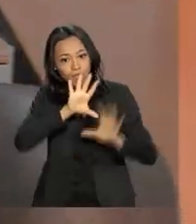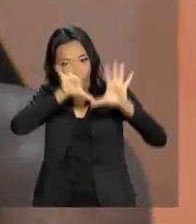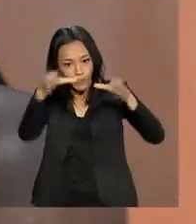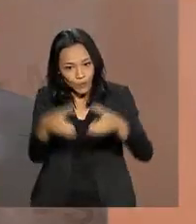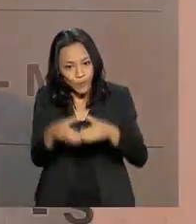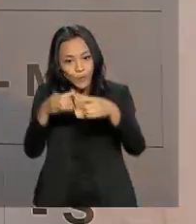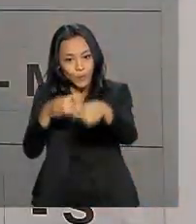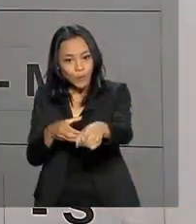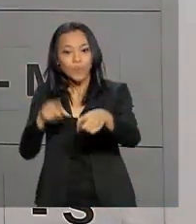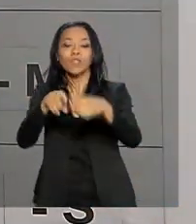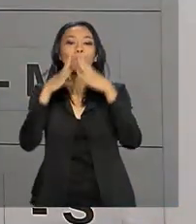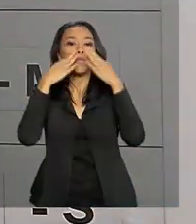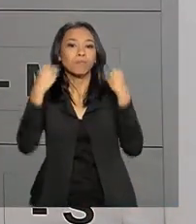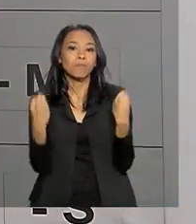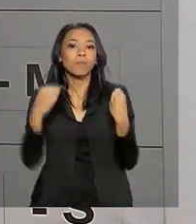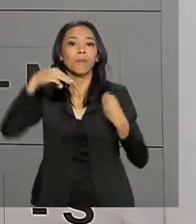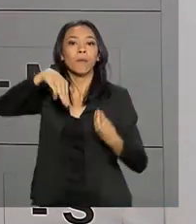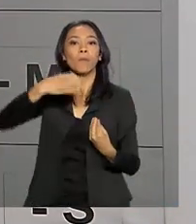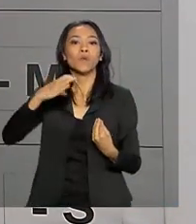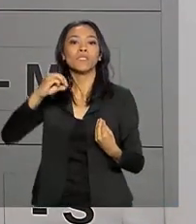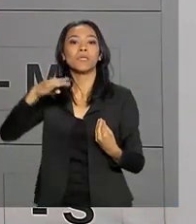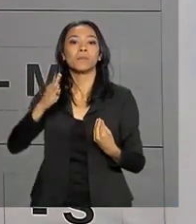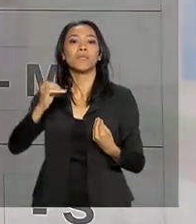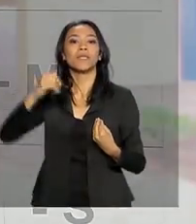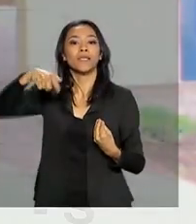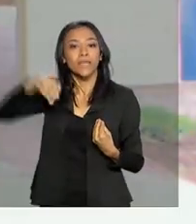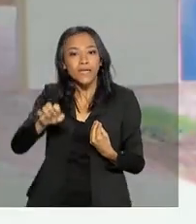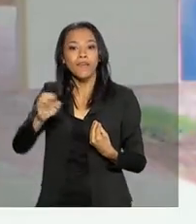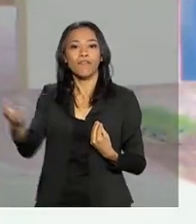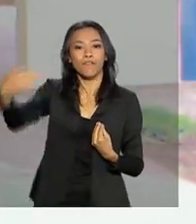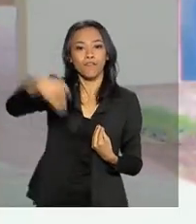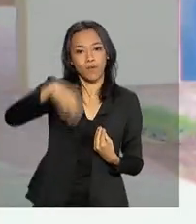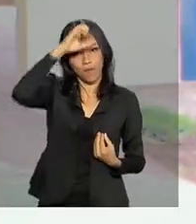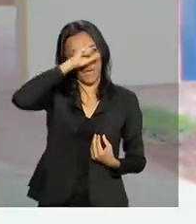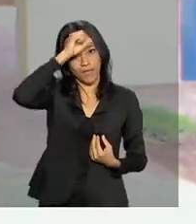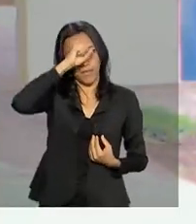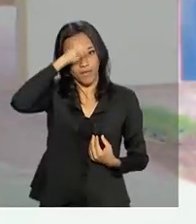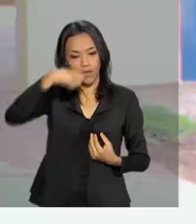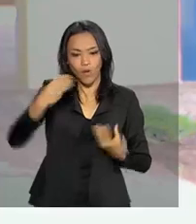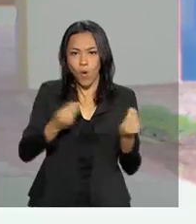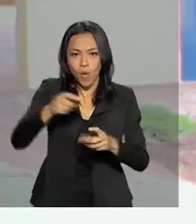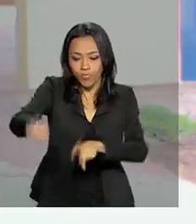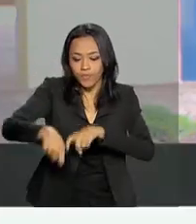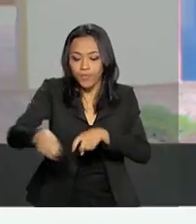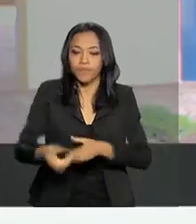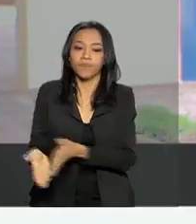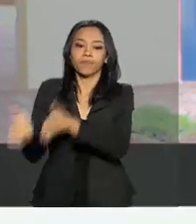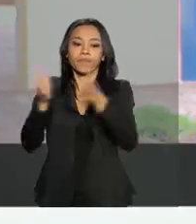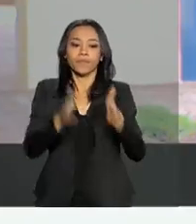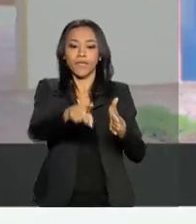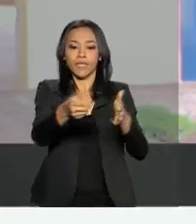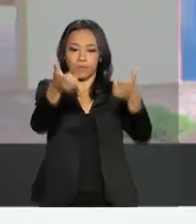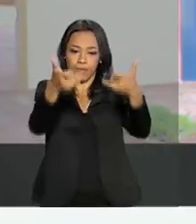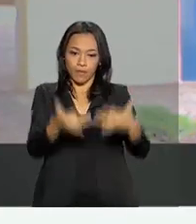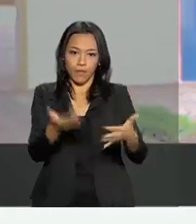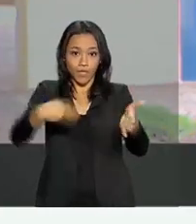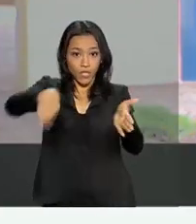de Moçambique veio aprender mais sobre plantio direto. Com a chegada do projeto Chiri e Zambese Moçambique,